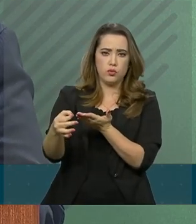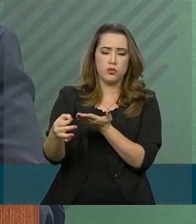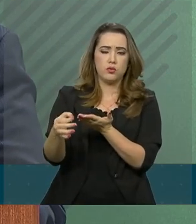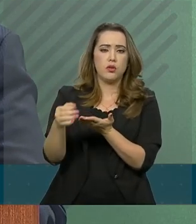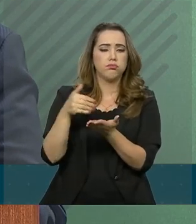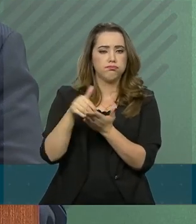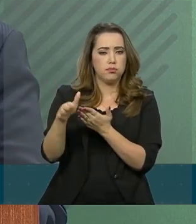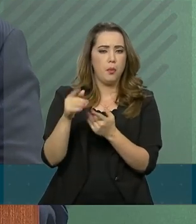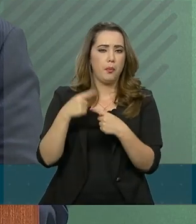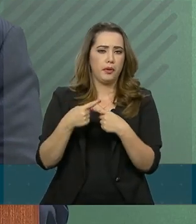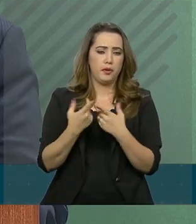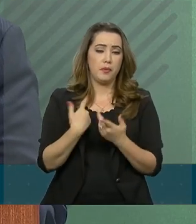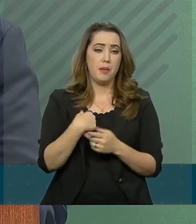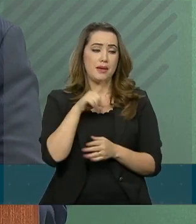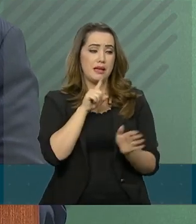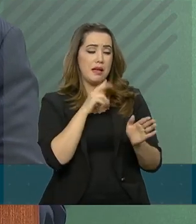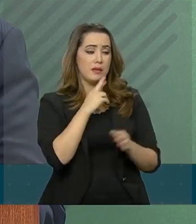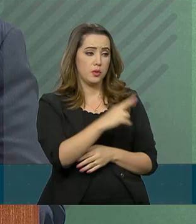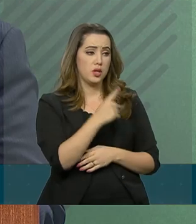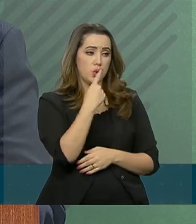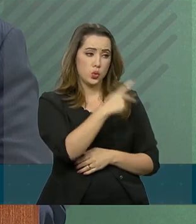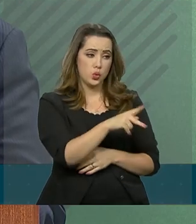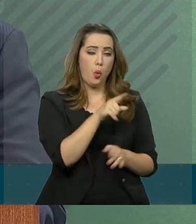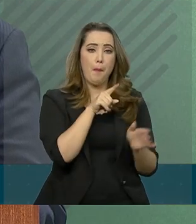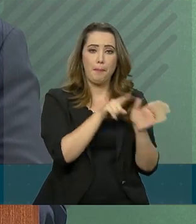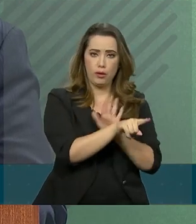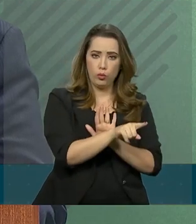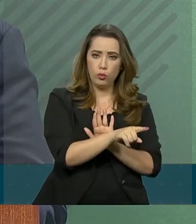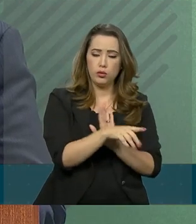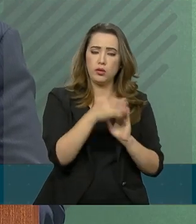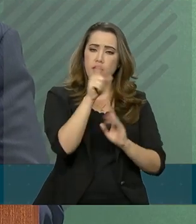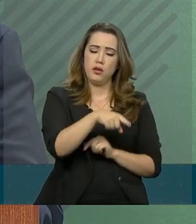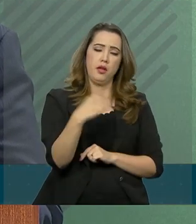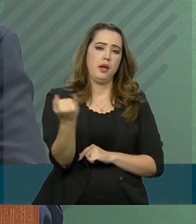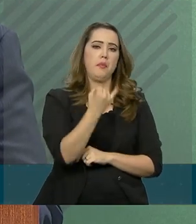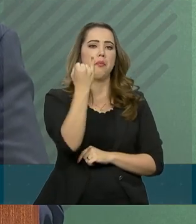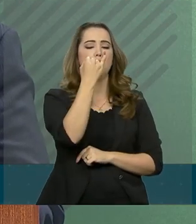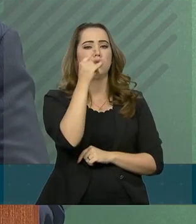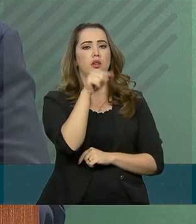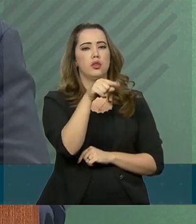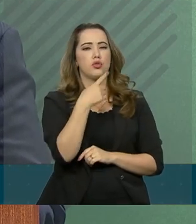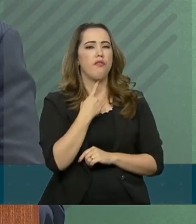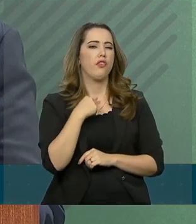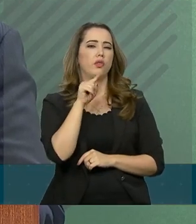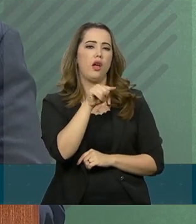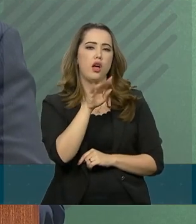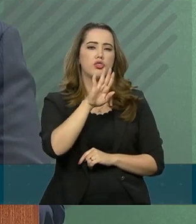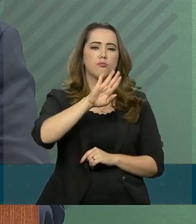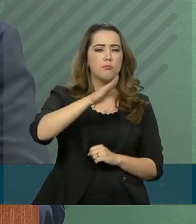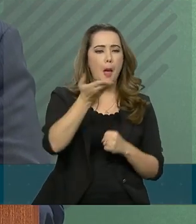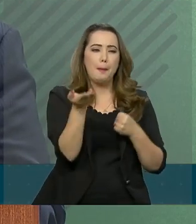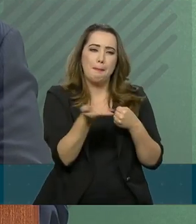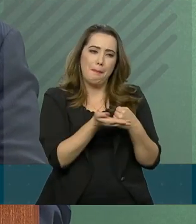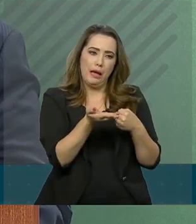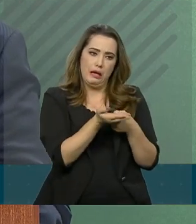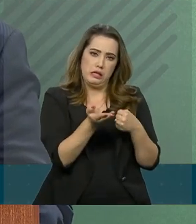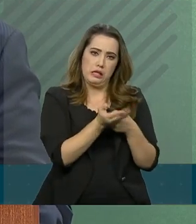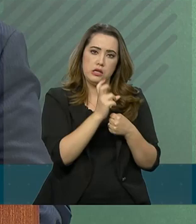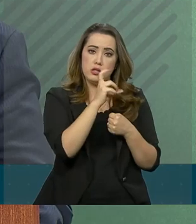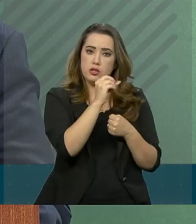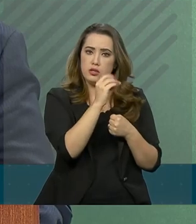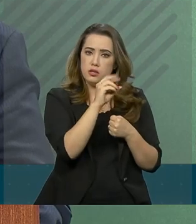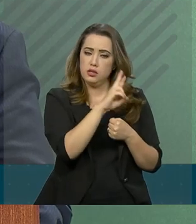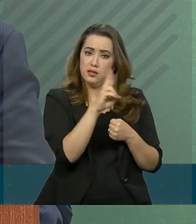específico da sua pergunta, é a intenção que esteja em torno de este valor que você citou. Não